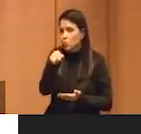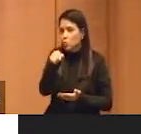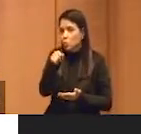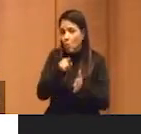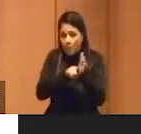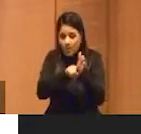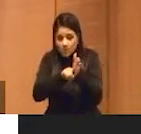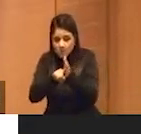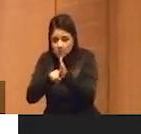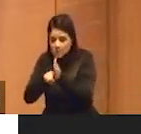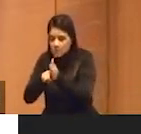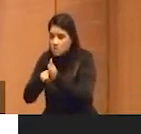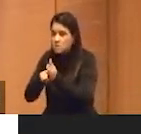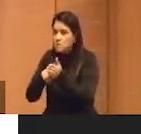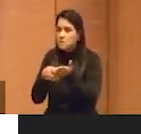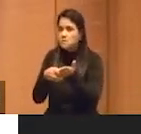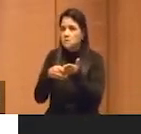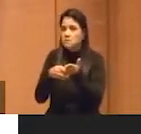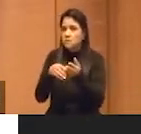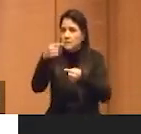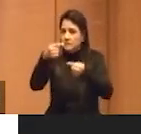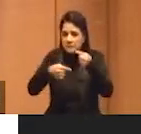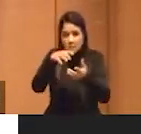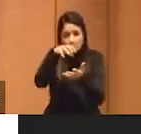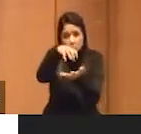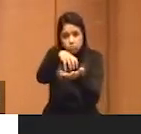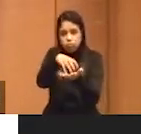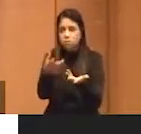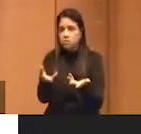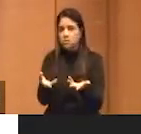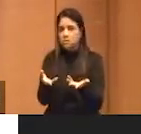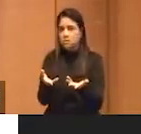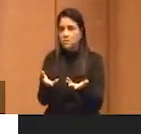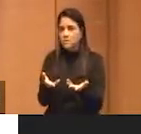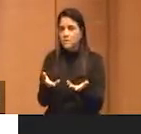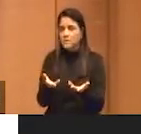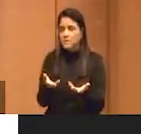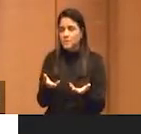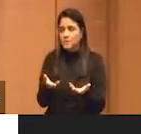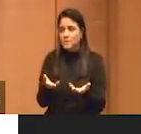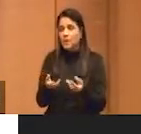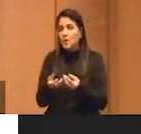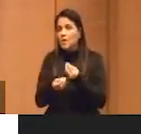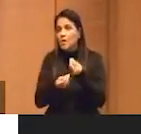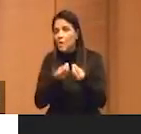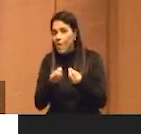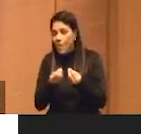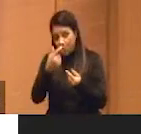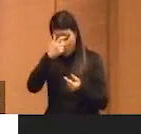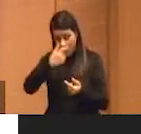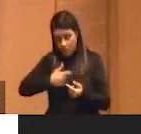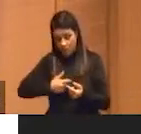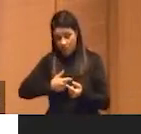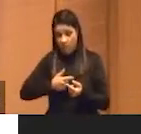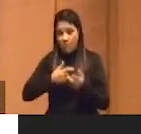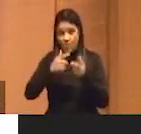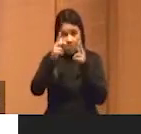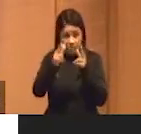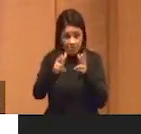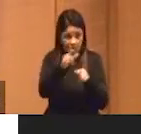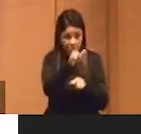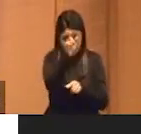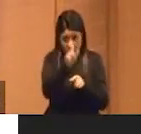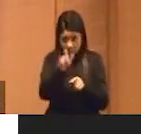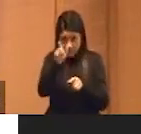pesquisas, é um debate central. Bom, como eu sou, como vocês,